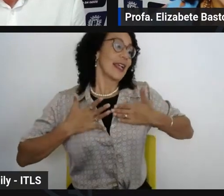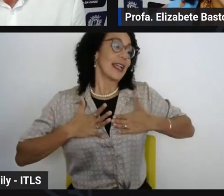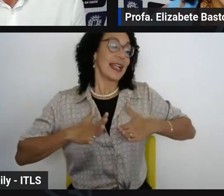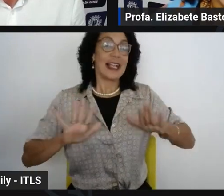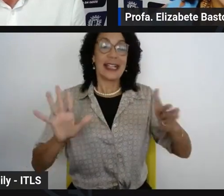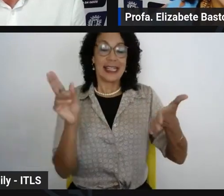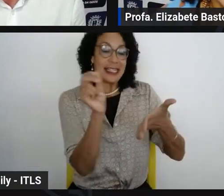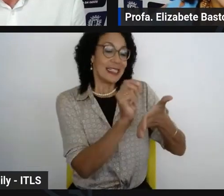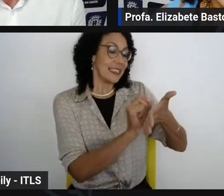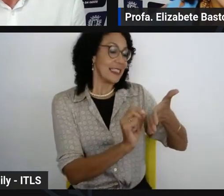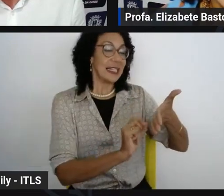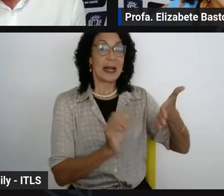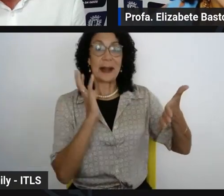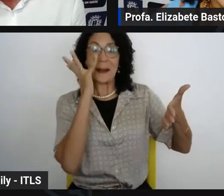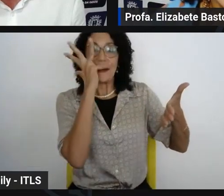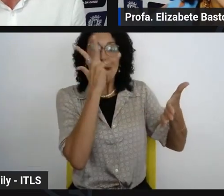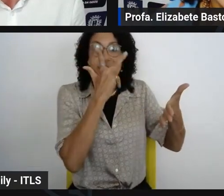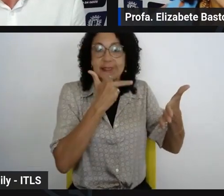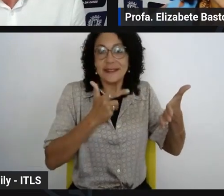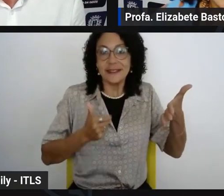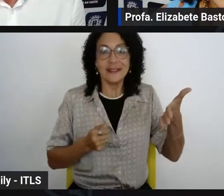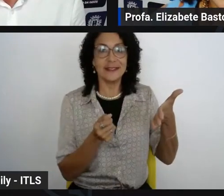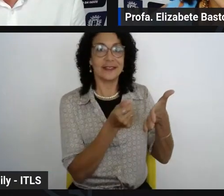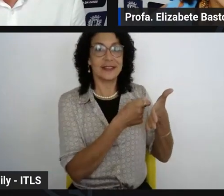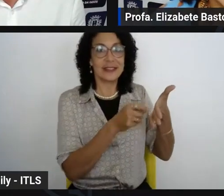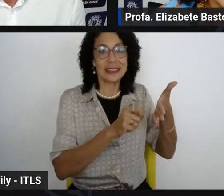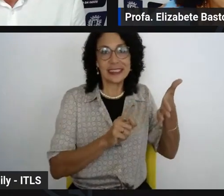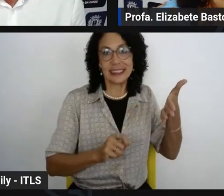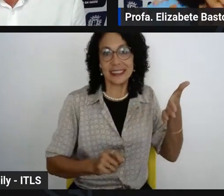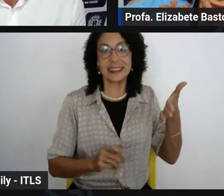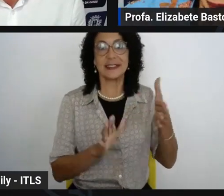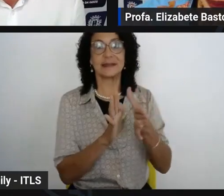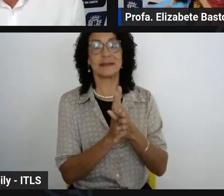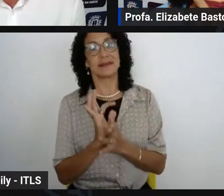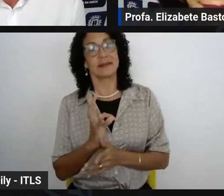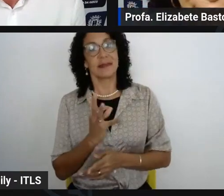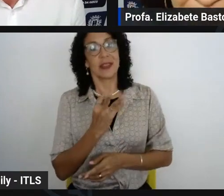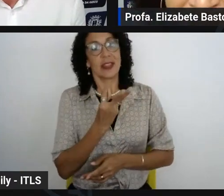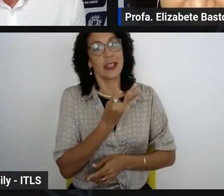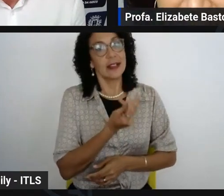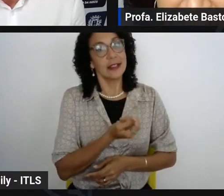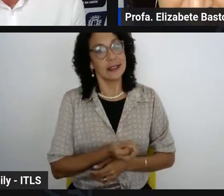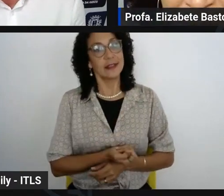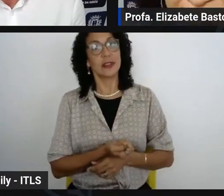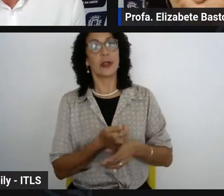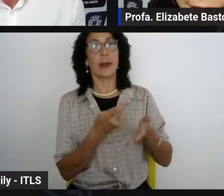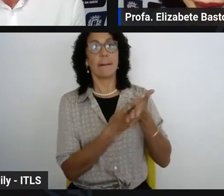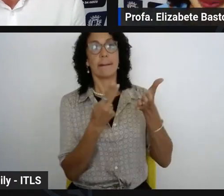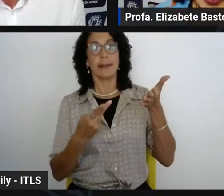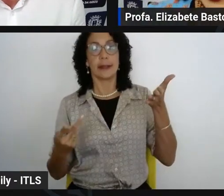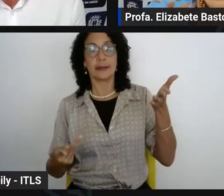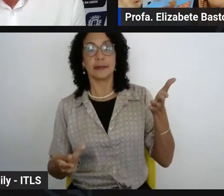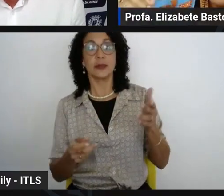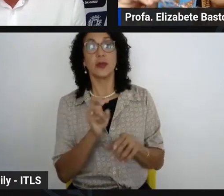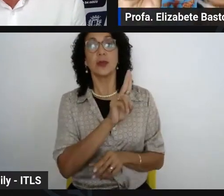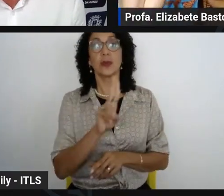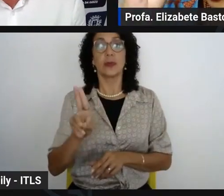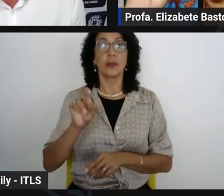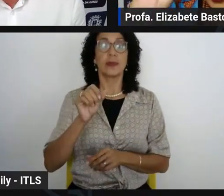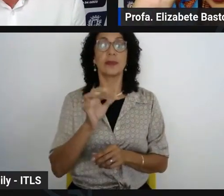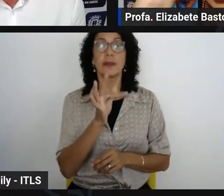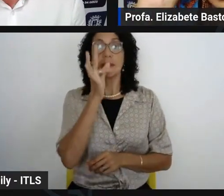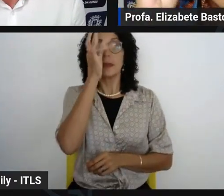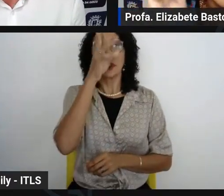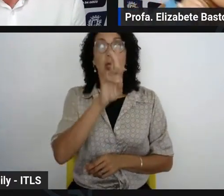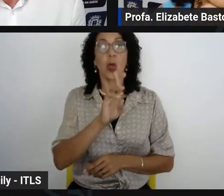no livro Antologia Pessoal nós trazemos o poema A Rosa onde